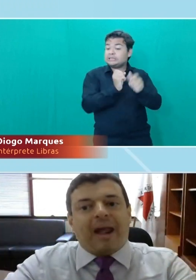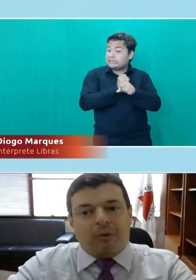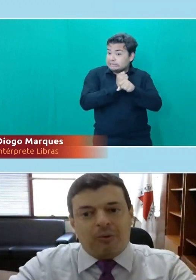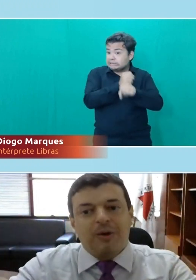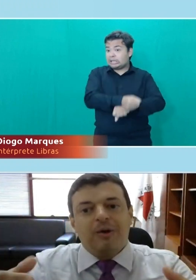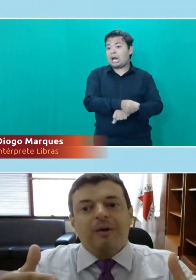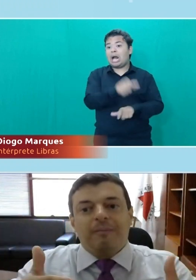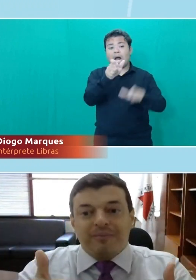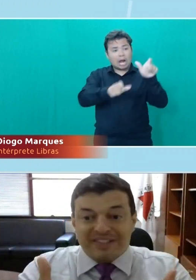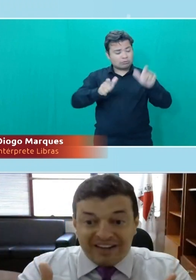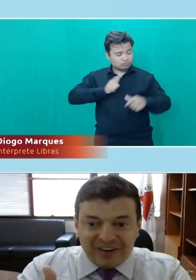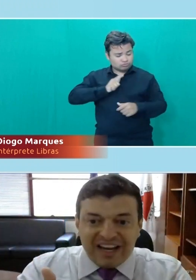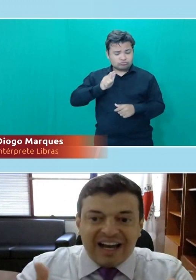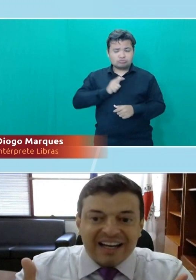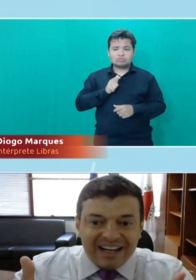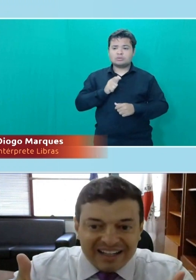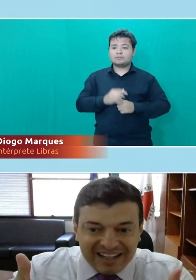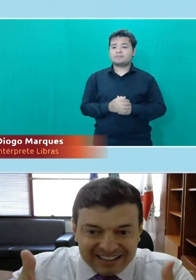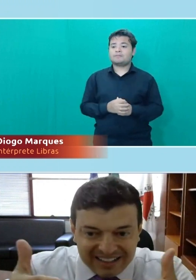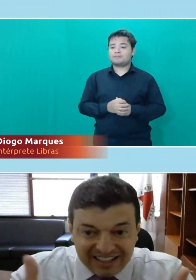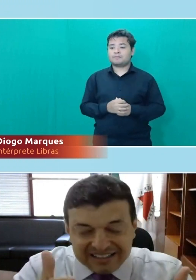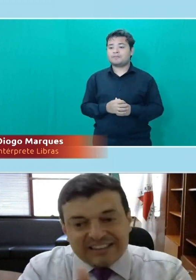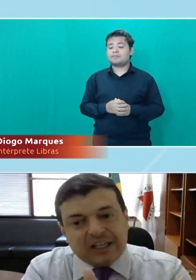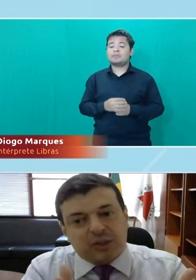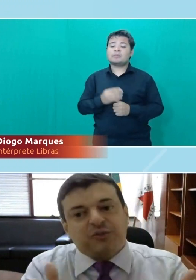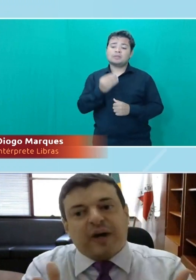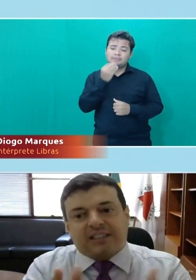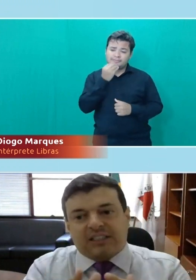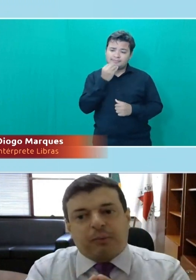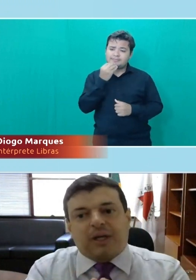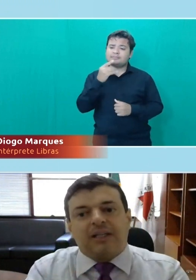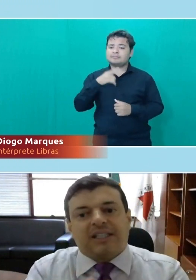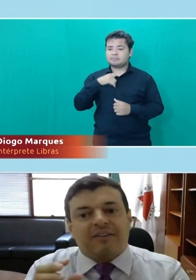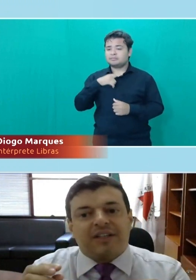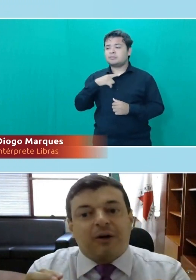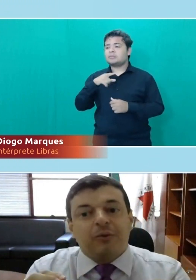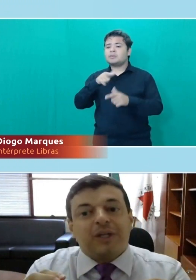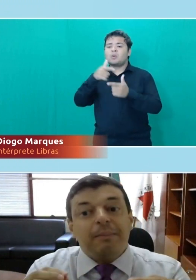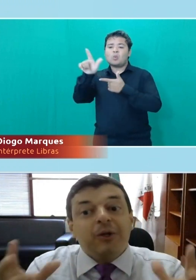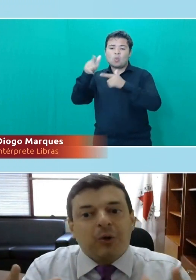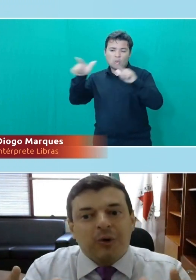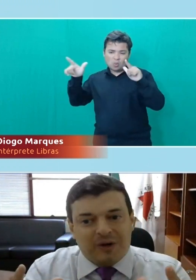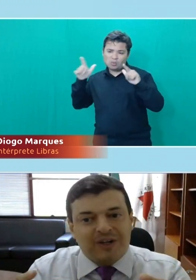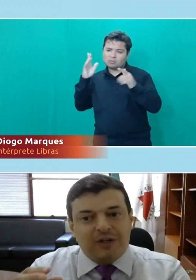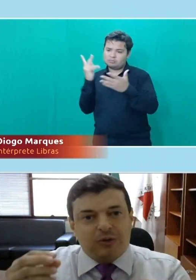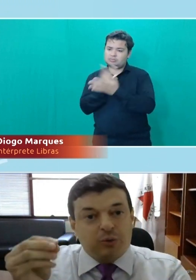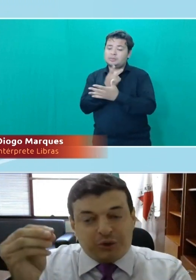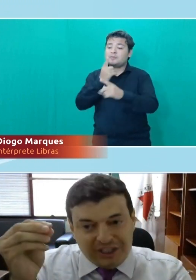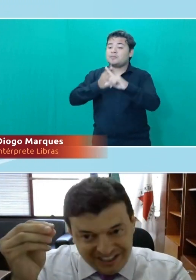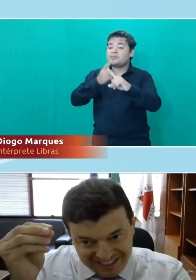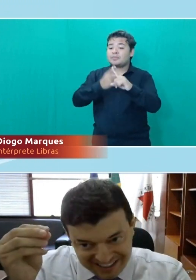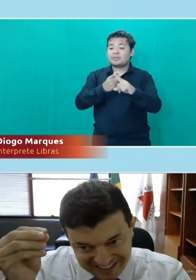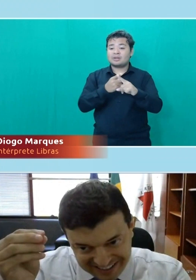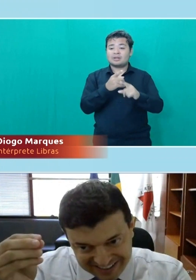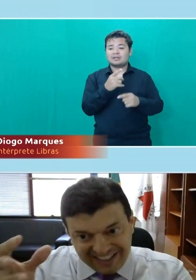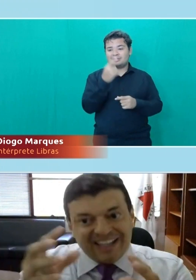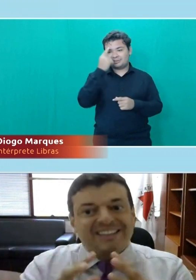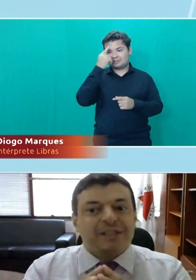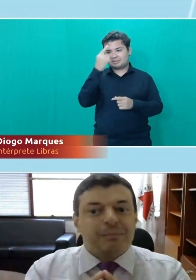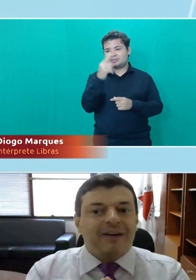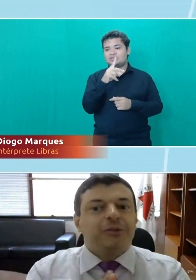no papel, sem falar nas questões fáticas, porque a escravidão não terminou no dia